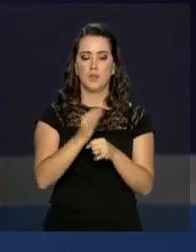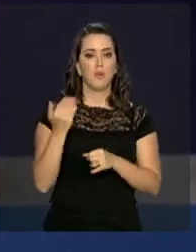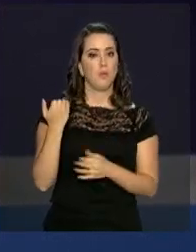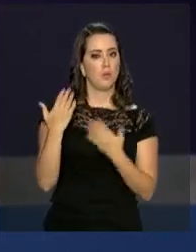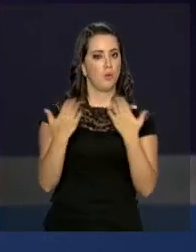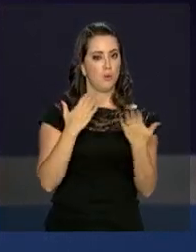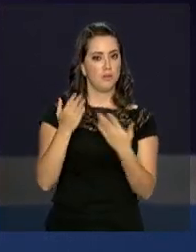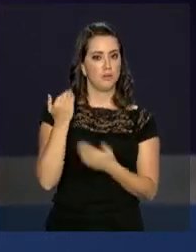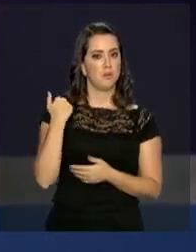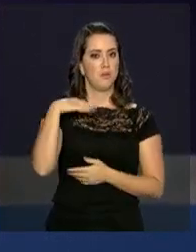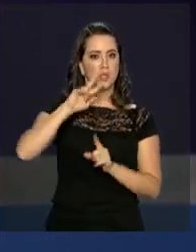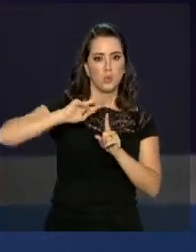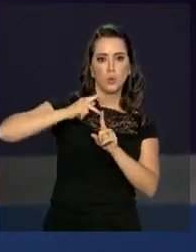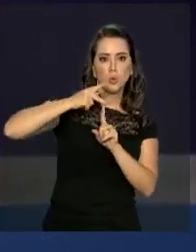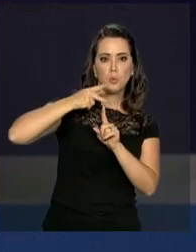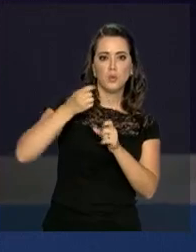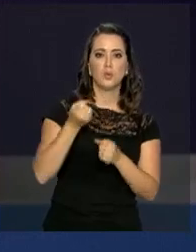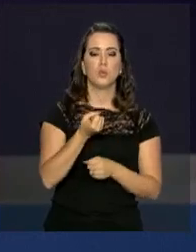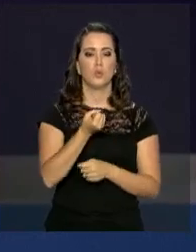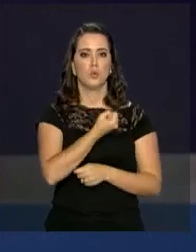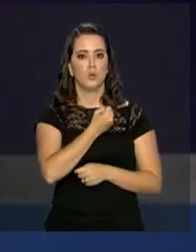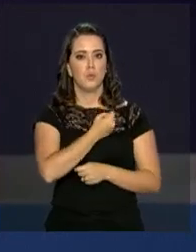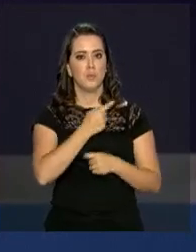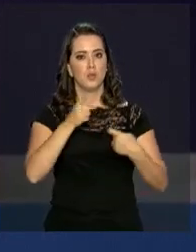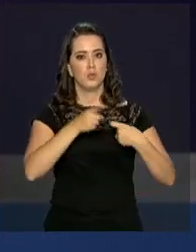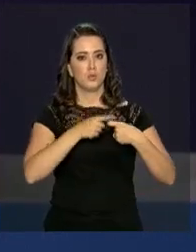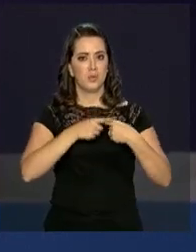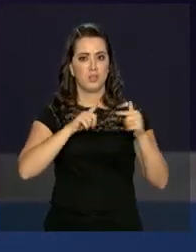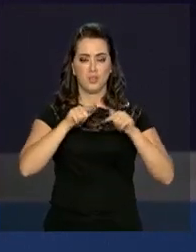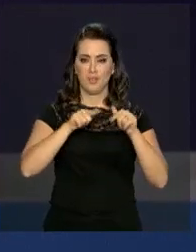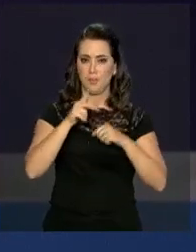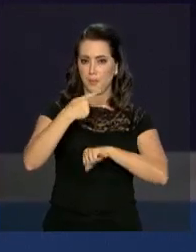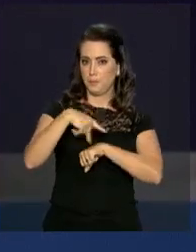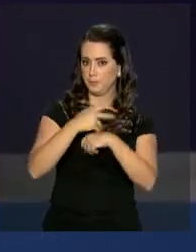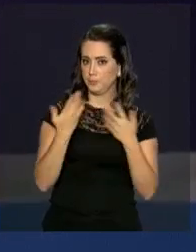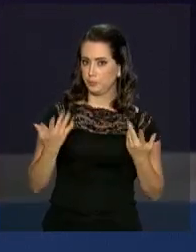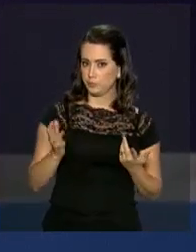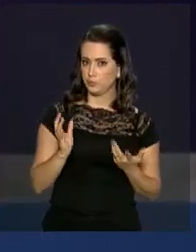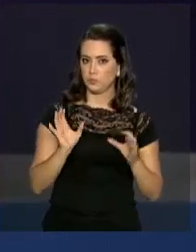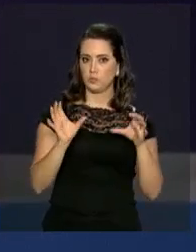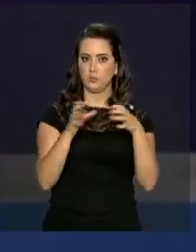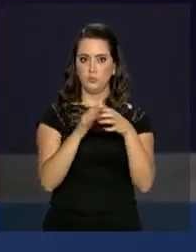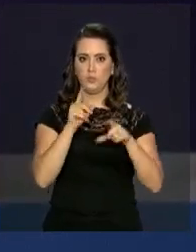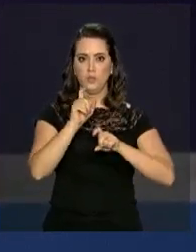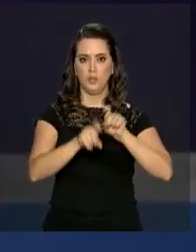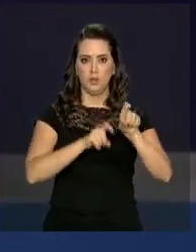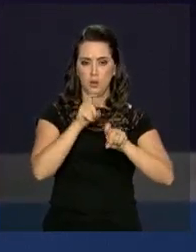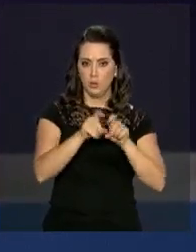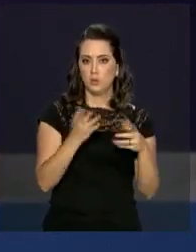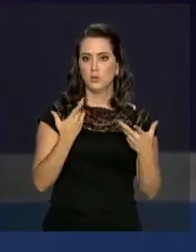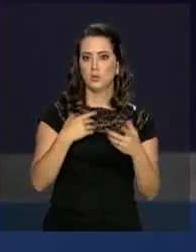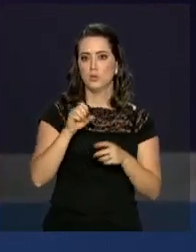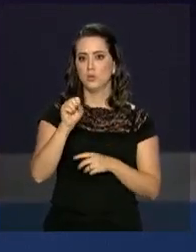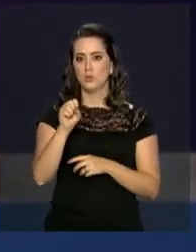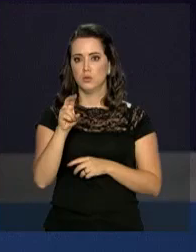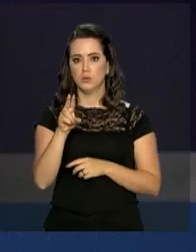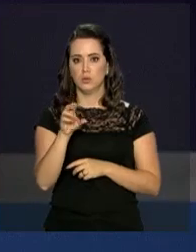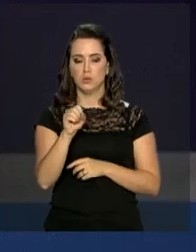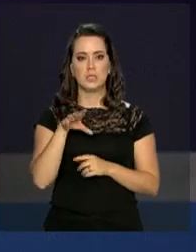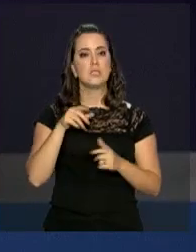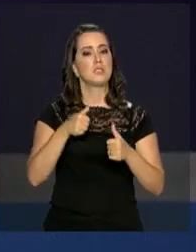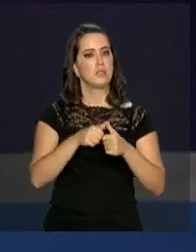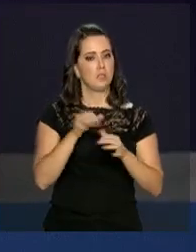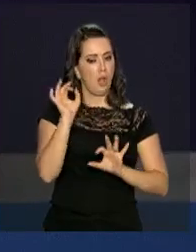Para comparação, é mais que o dobro do número de médicos em atuação no país. A equipe de informática do SUS está tomando